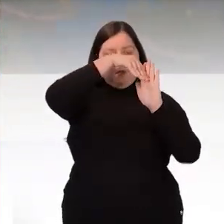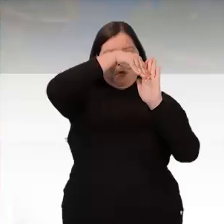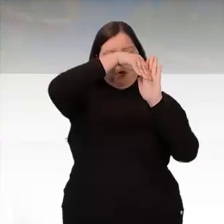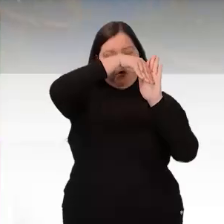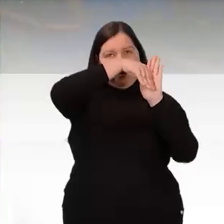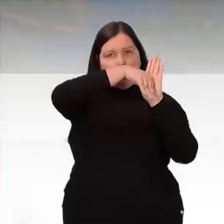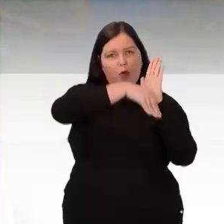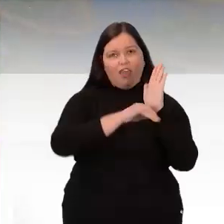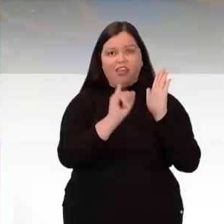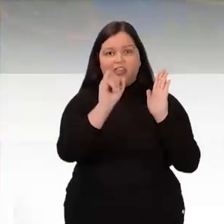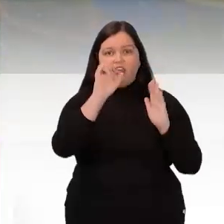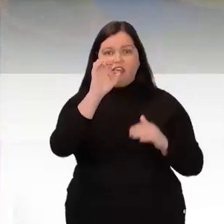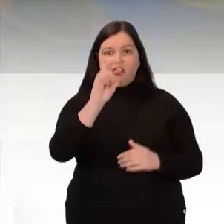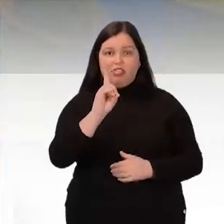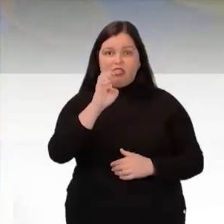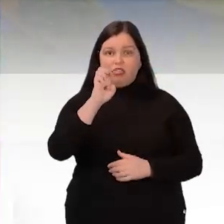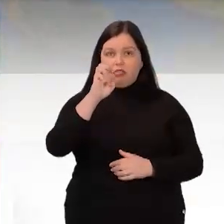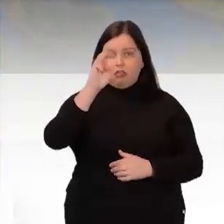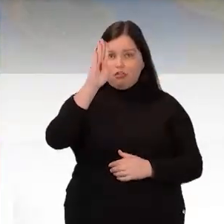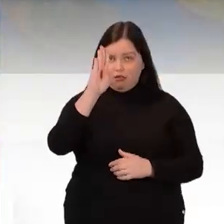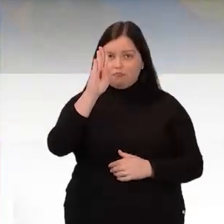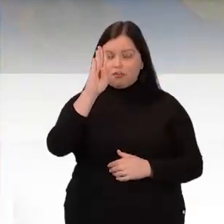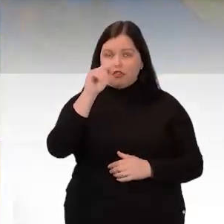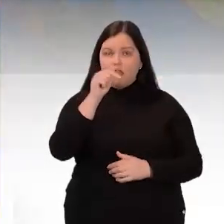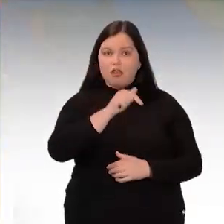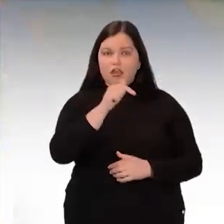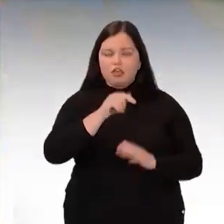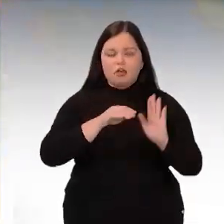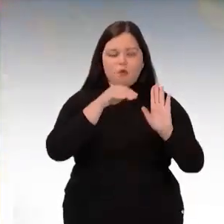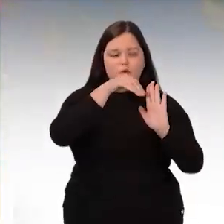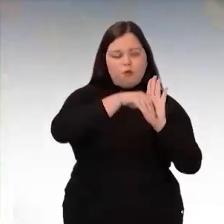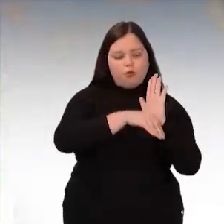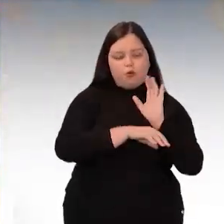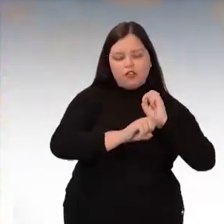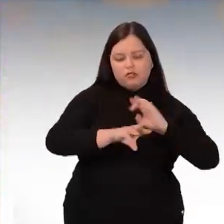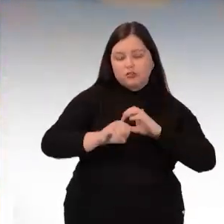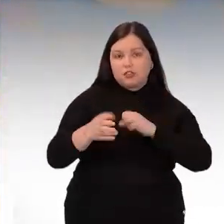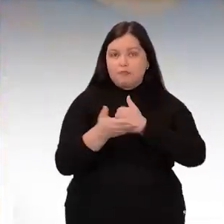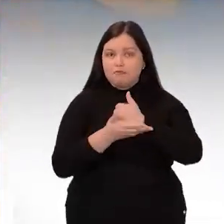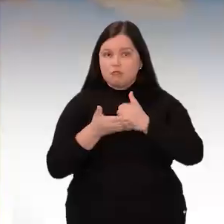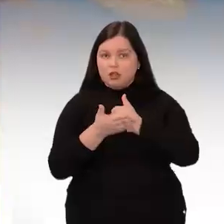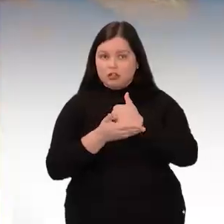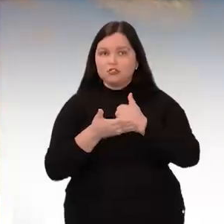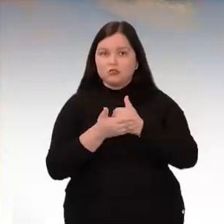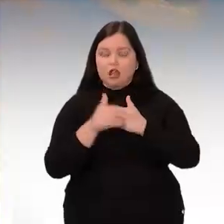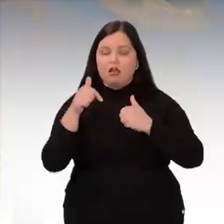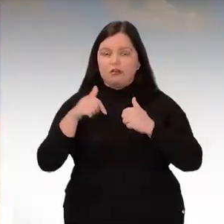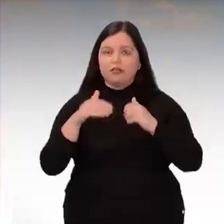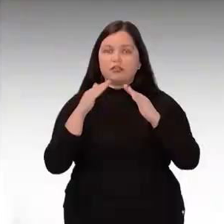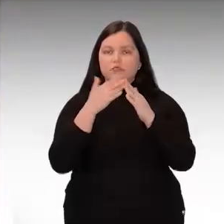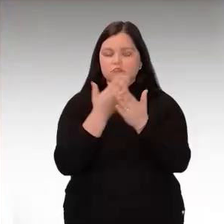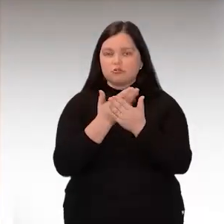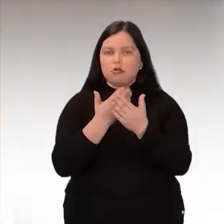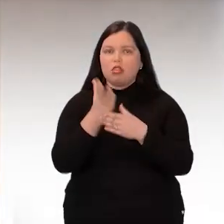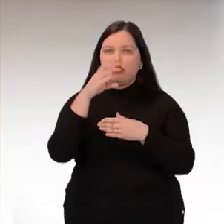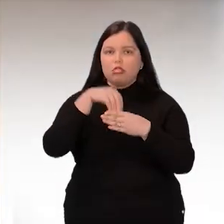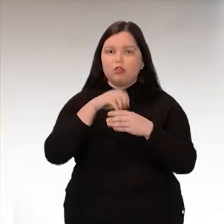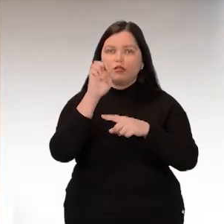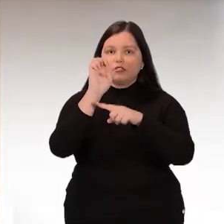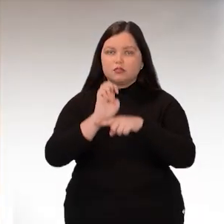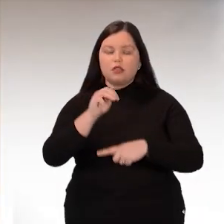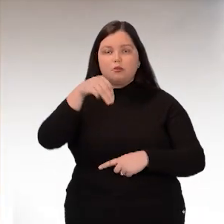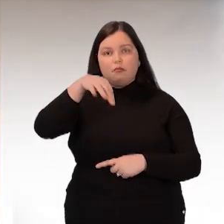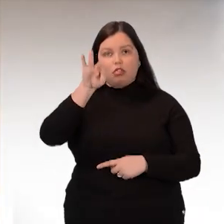uma das últimas posições no IDEB, o Índice de Desenvolvimento da Educação Básica entre as escolas de Mato Grosso. Mas a